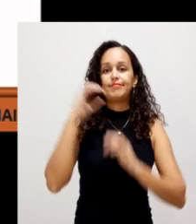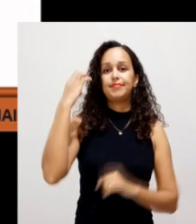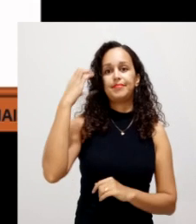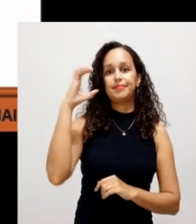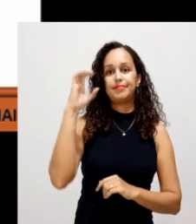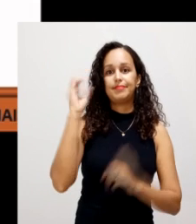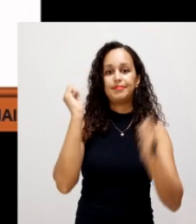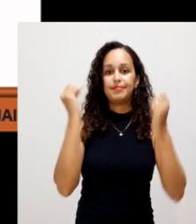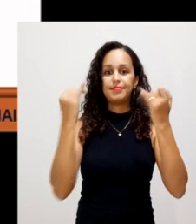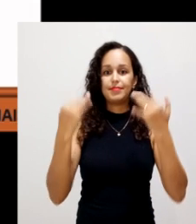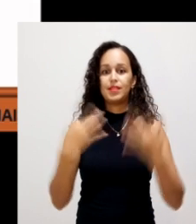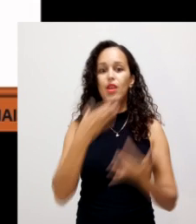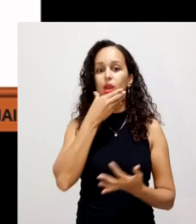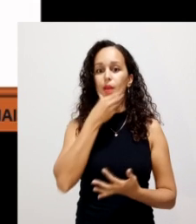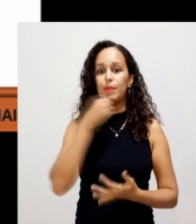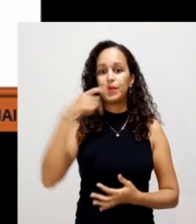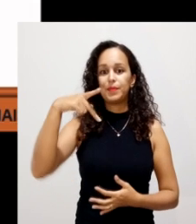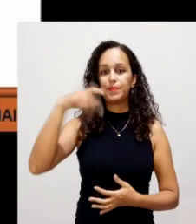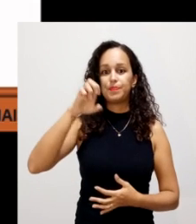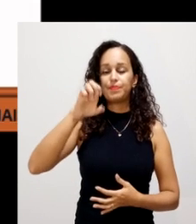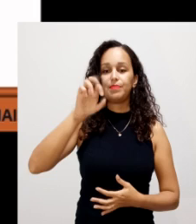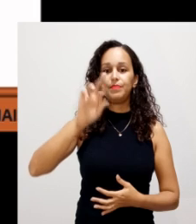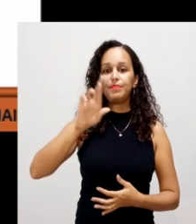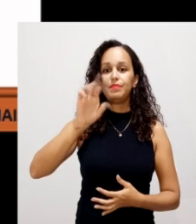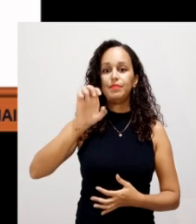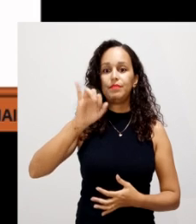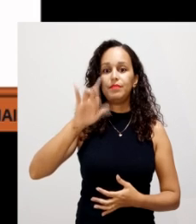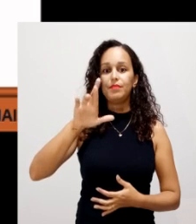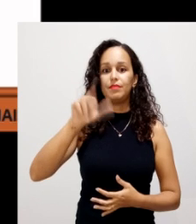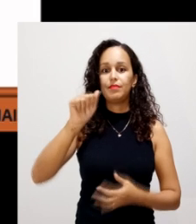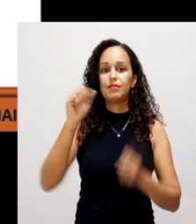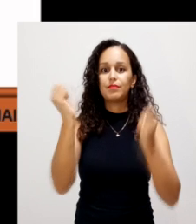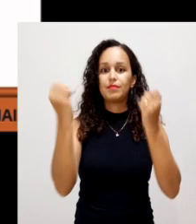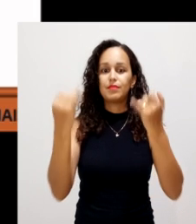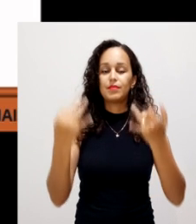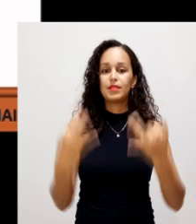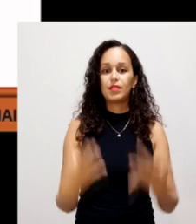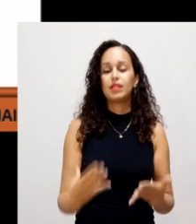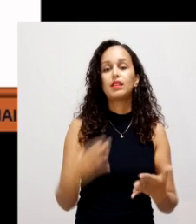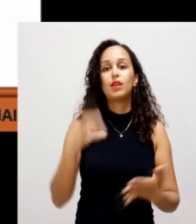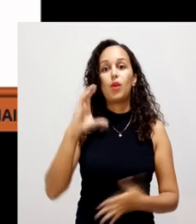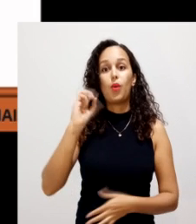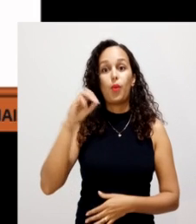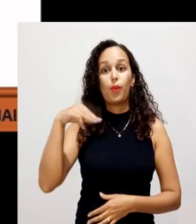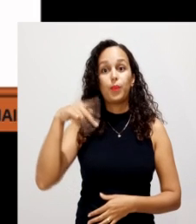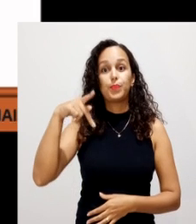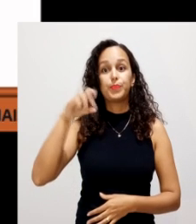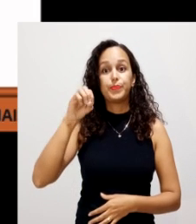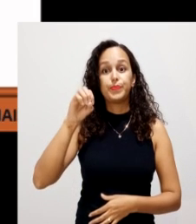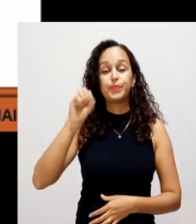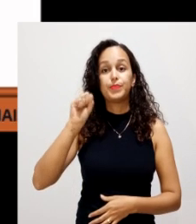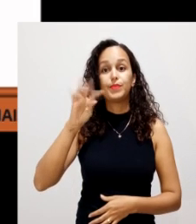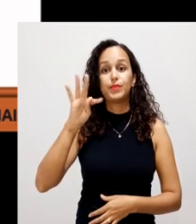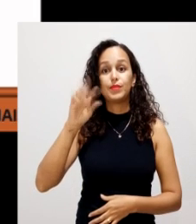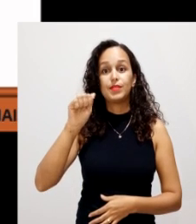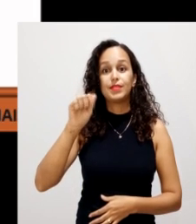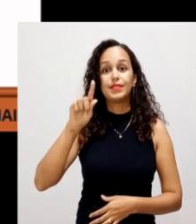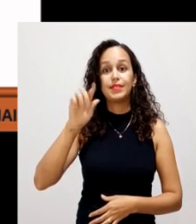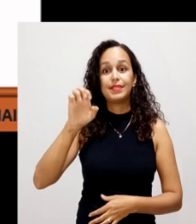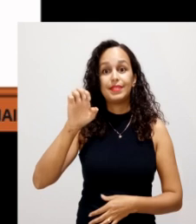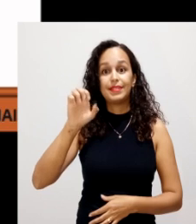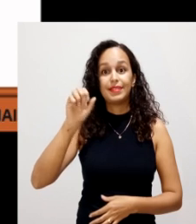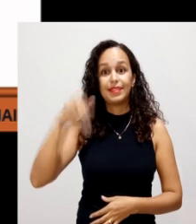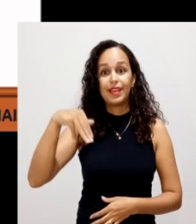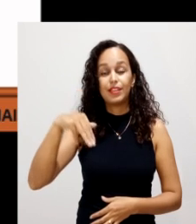científica que fala de Pereira, em 1987, que vai falar que a compostagem é um processo aeróbico controlado, mas